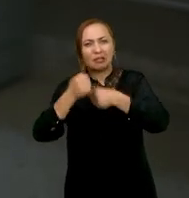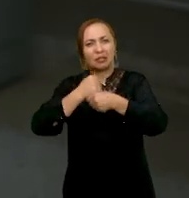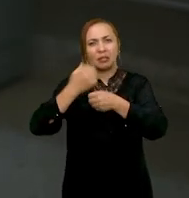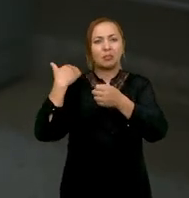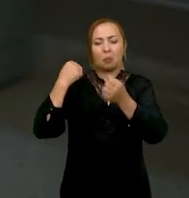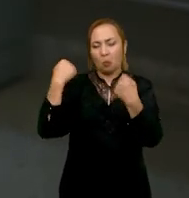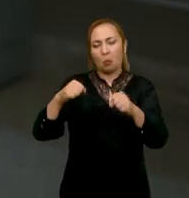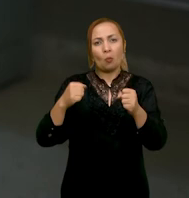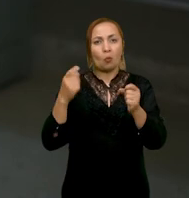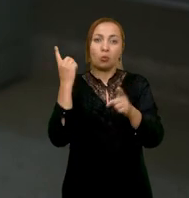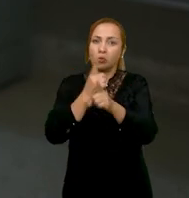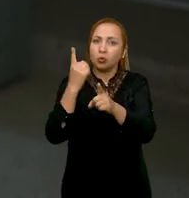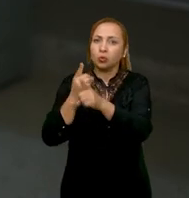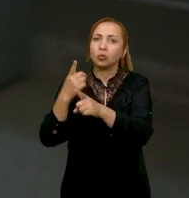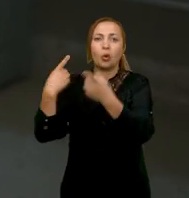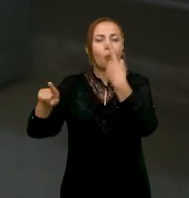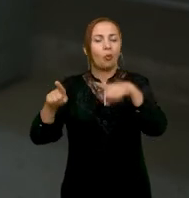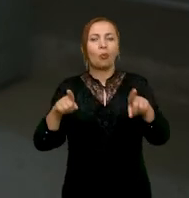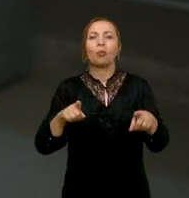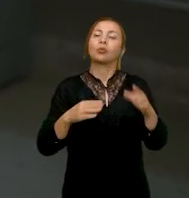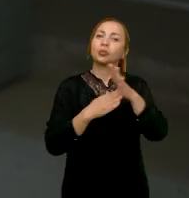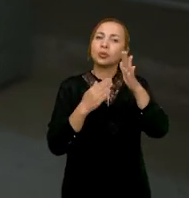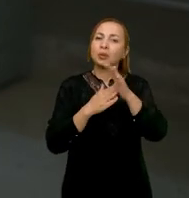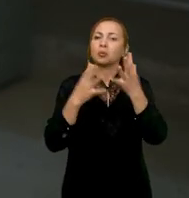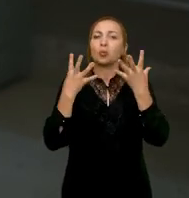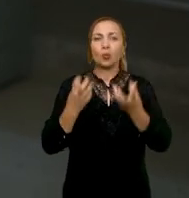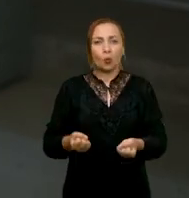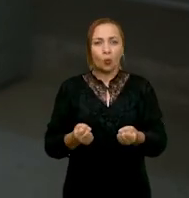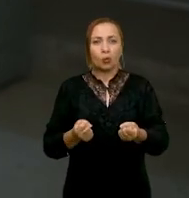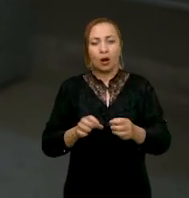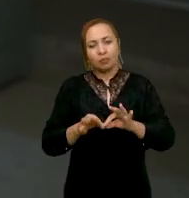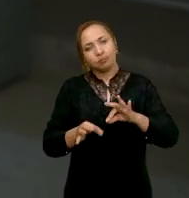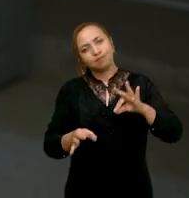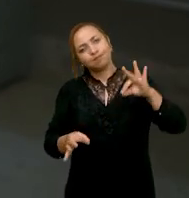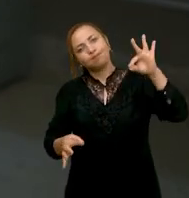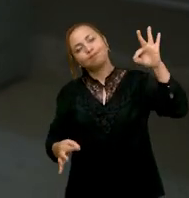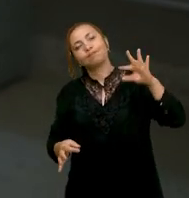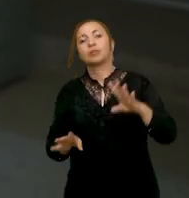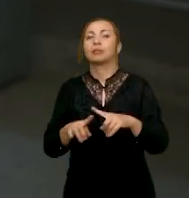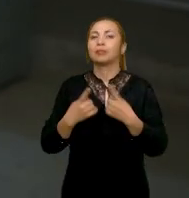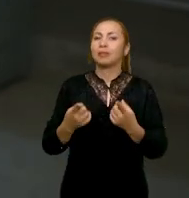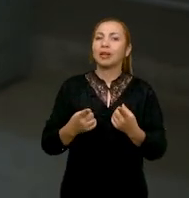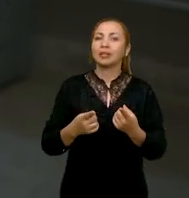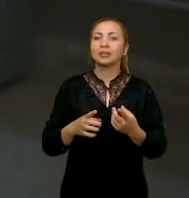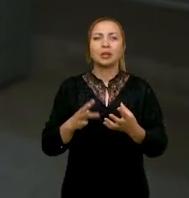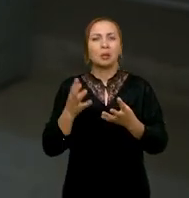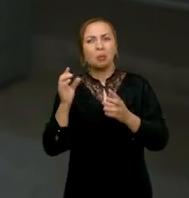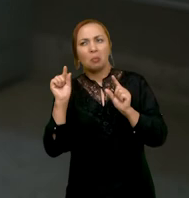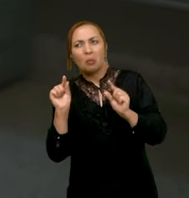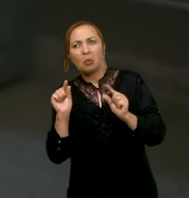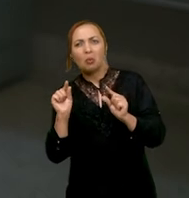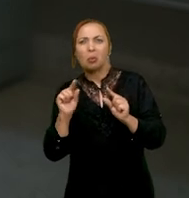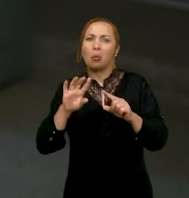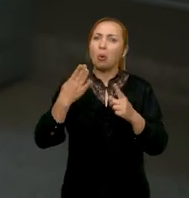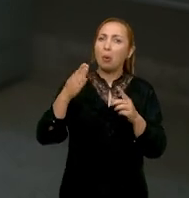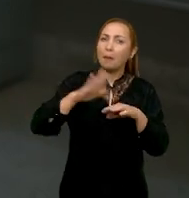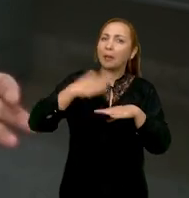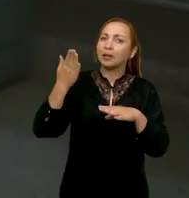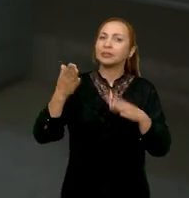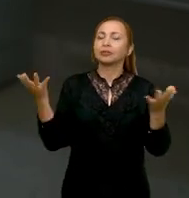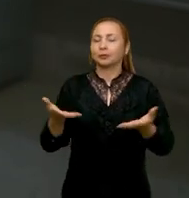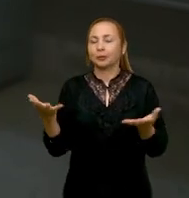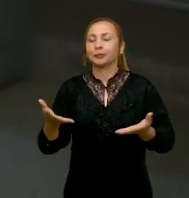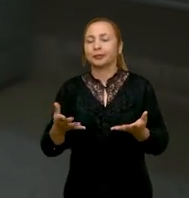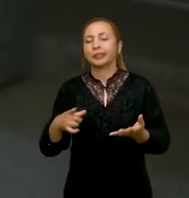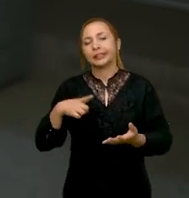outros períodos com secas também prolongadas, não tão intensas ou tão prolongadas como essa que